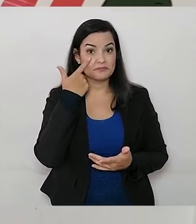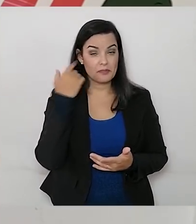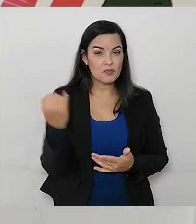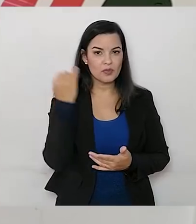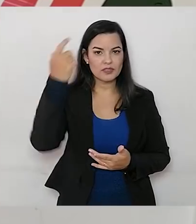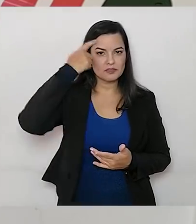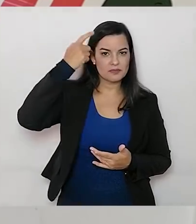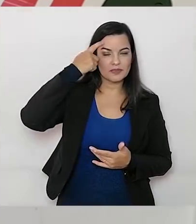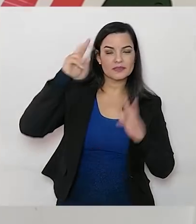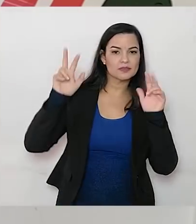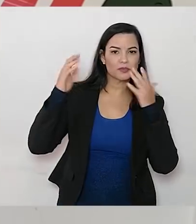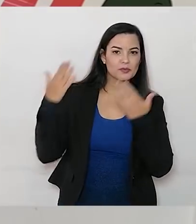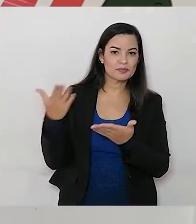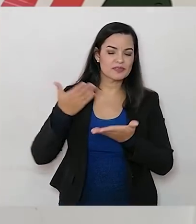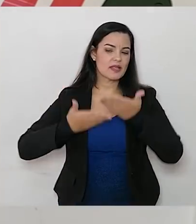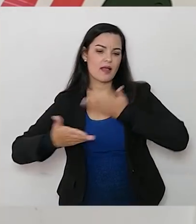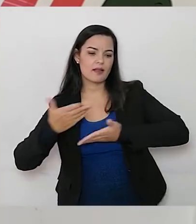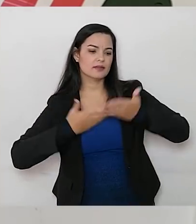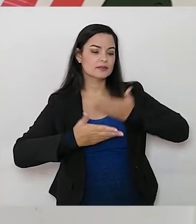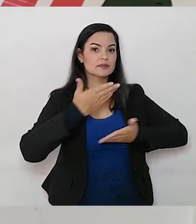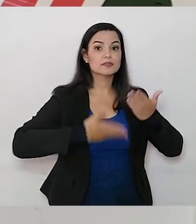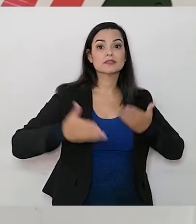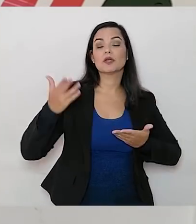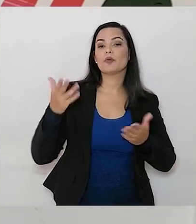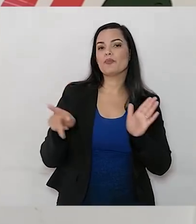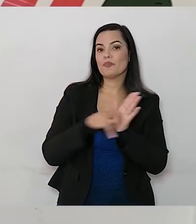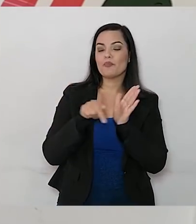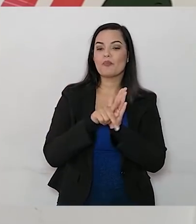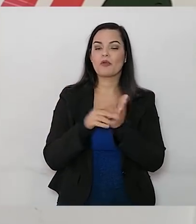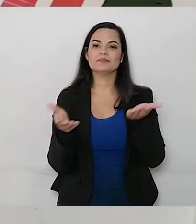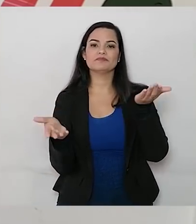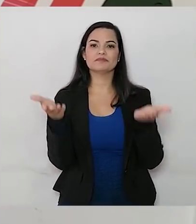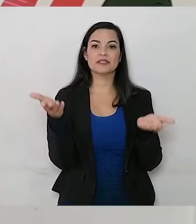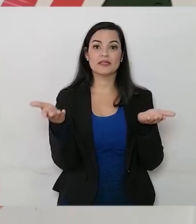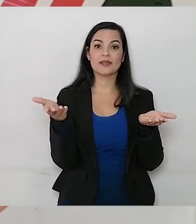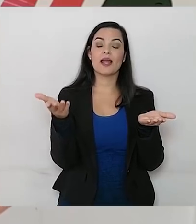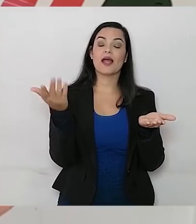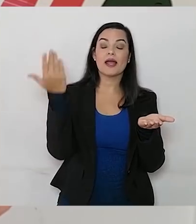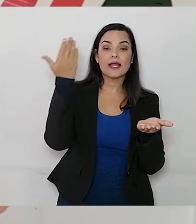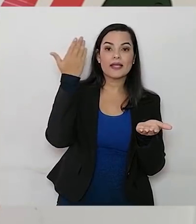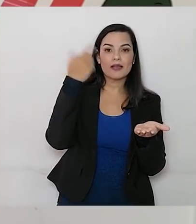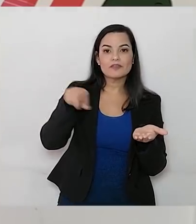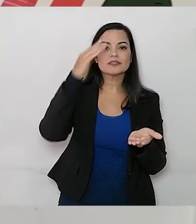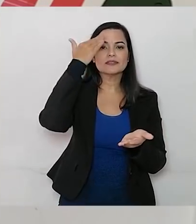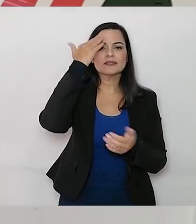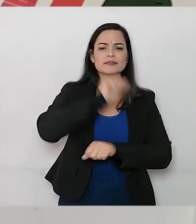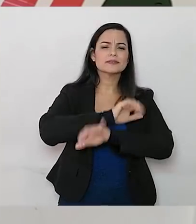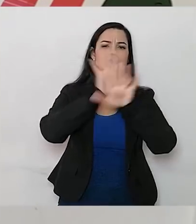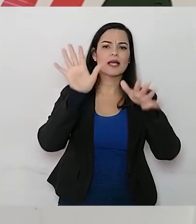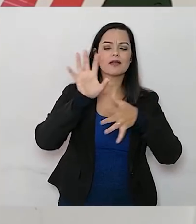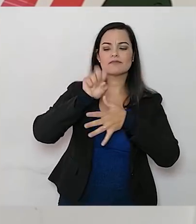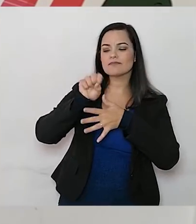comecem a pensar nessas relações de equilíbrio, porque daí a ideia de cadeia alimentar fica